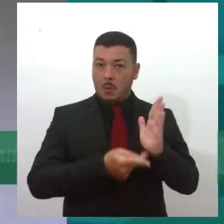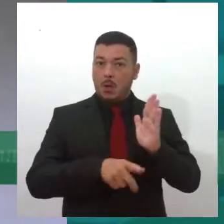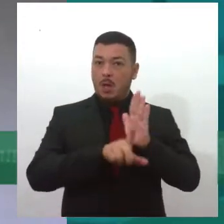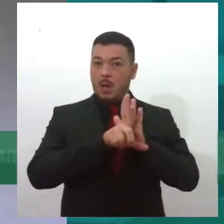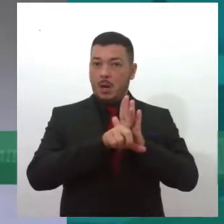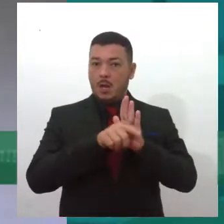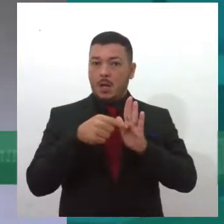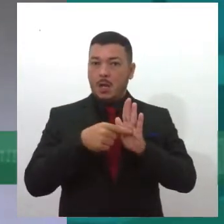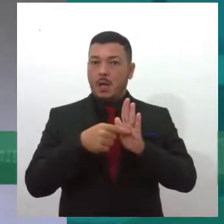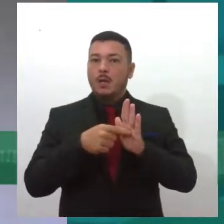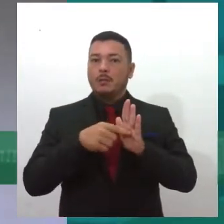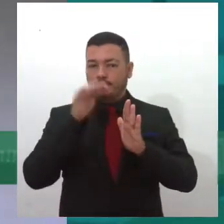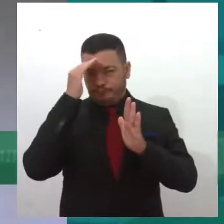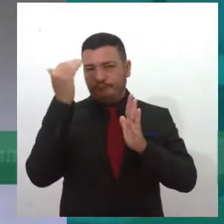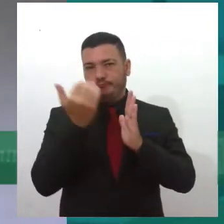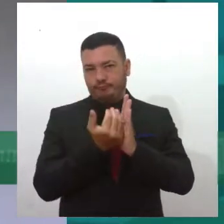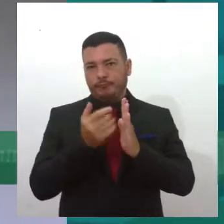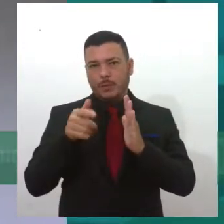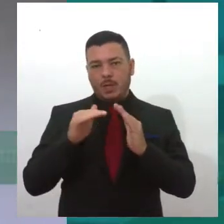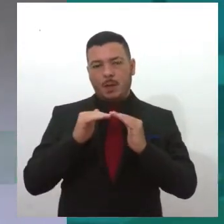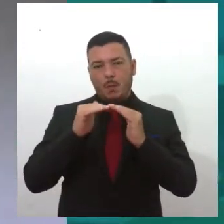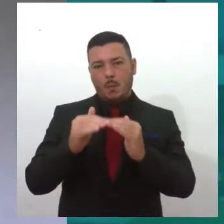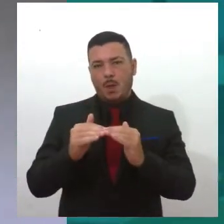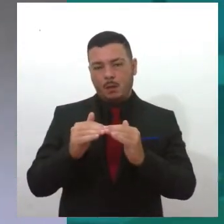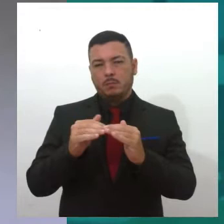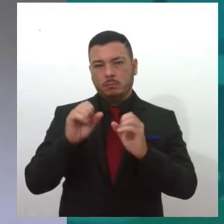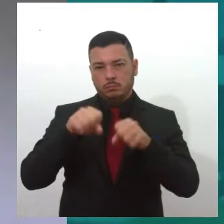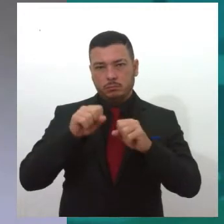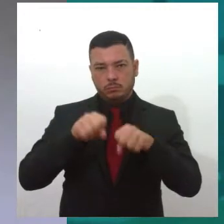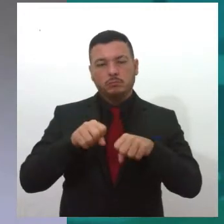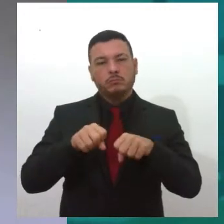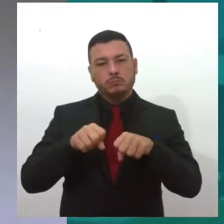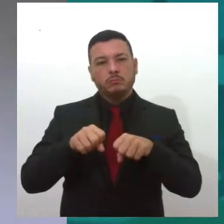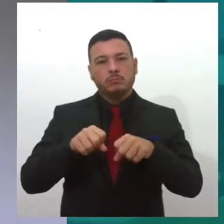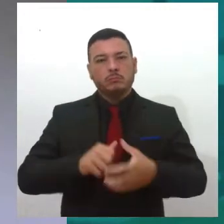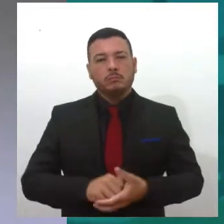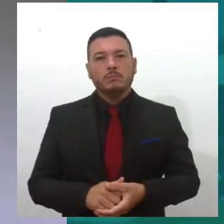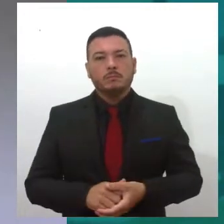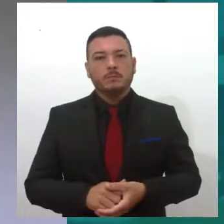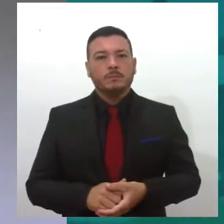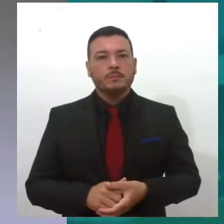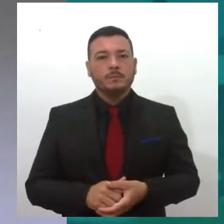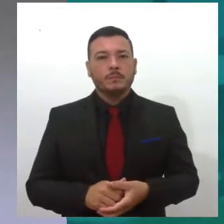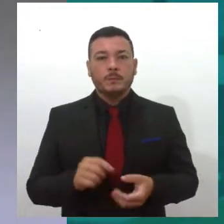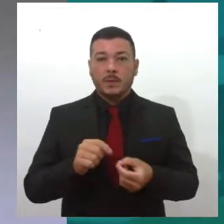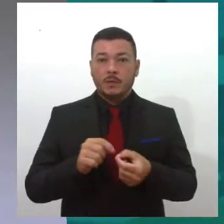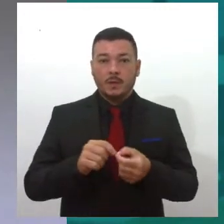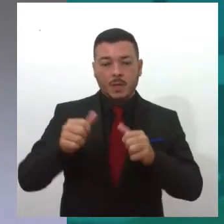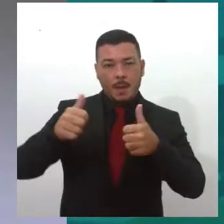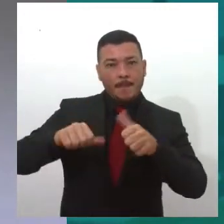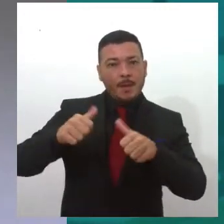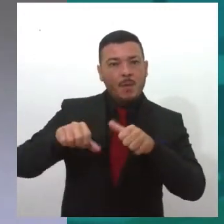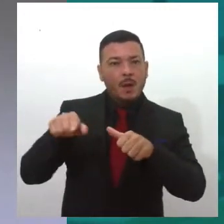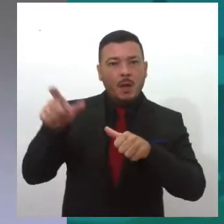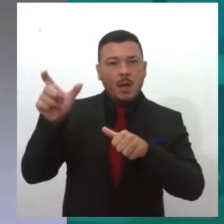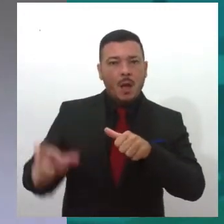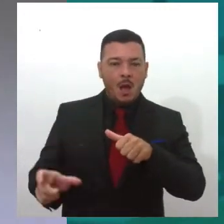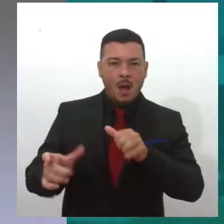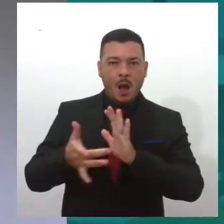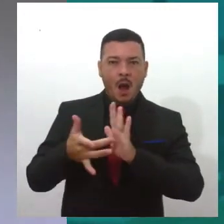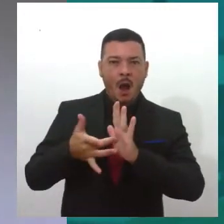cumpre com essa função, né, de realmente poder fazer uma avaliação do paciente